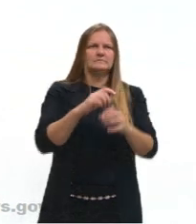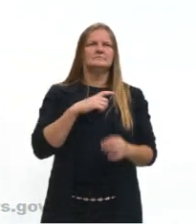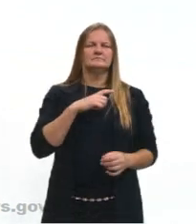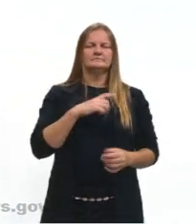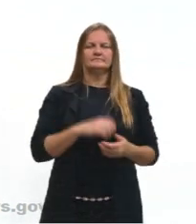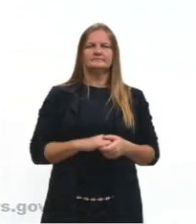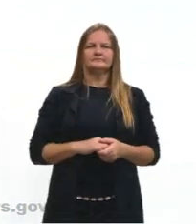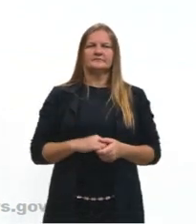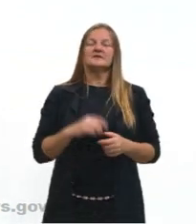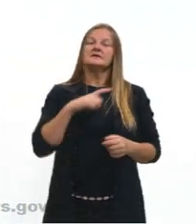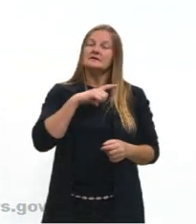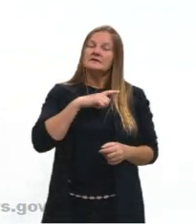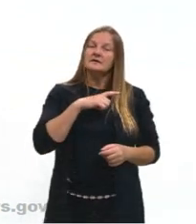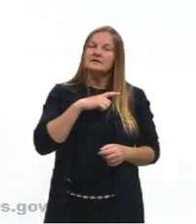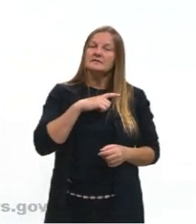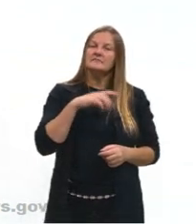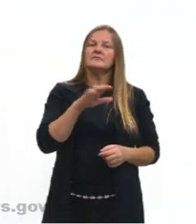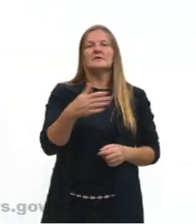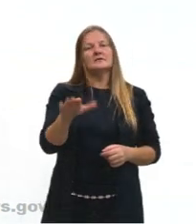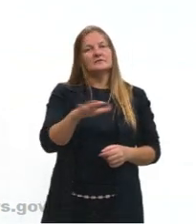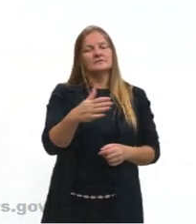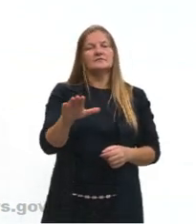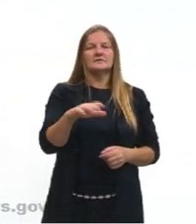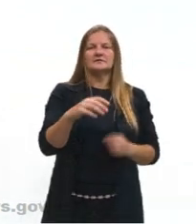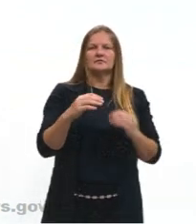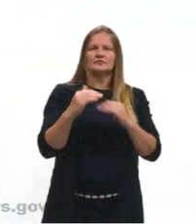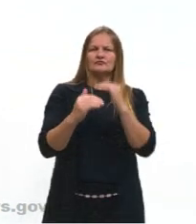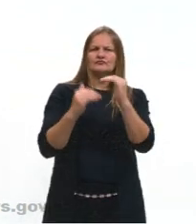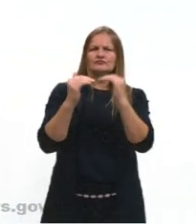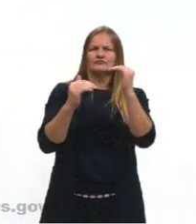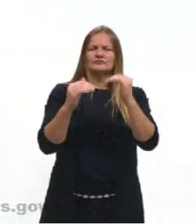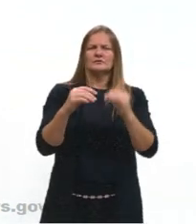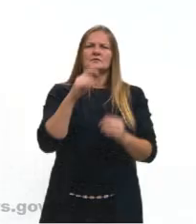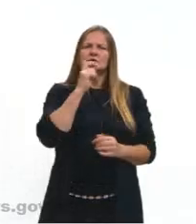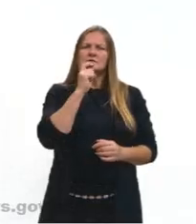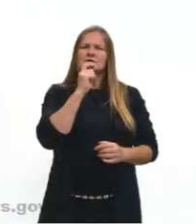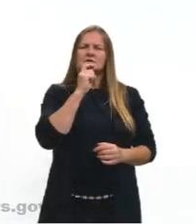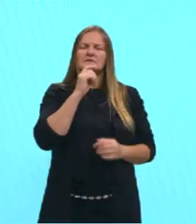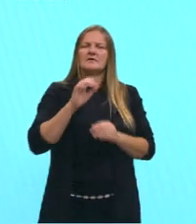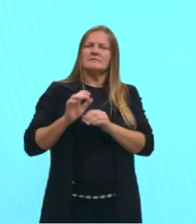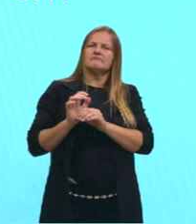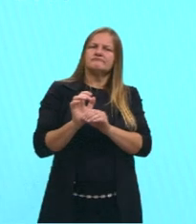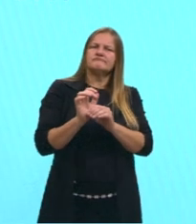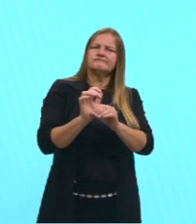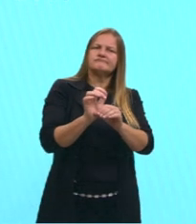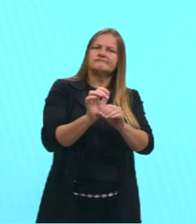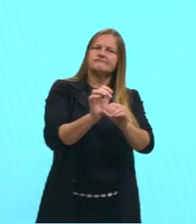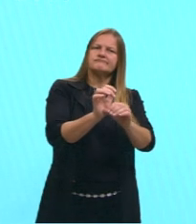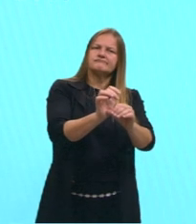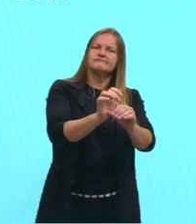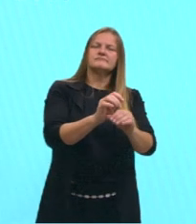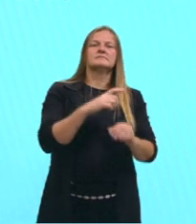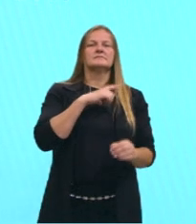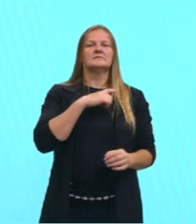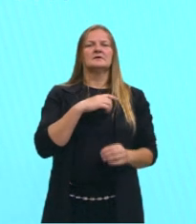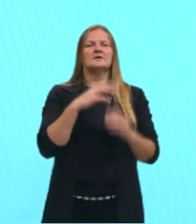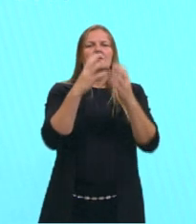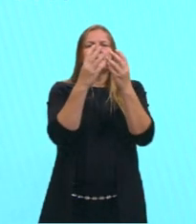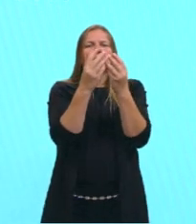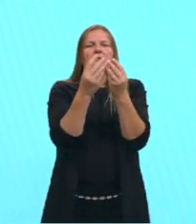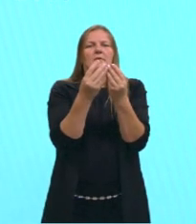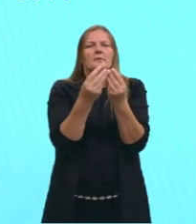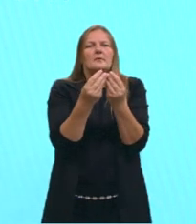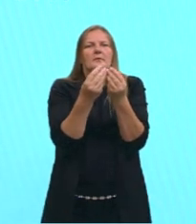Quando nós temos a formação então dessa geleira, ela vai empurrando. Quando ela descongela, né?